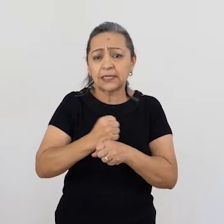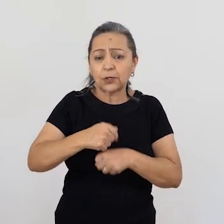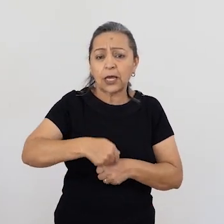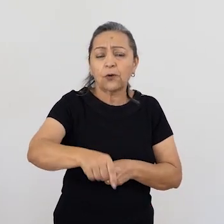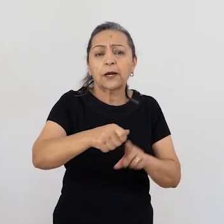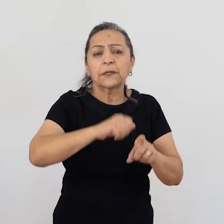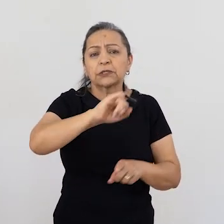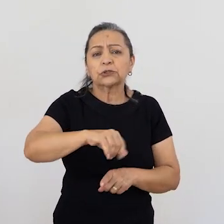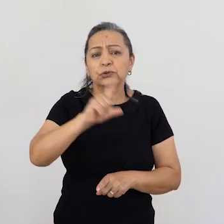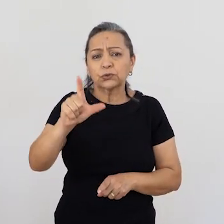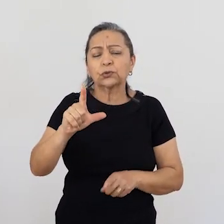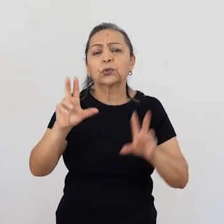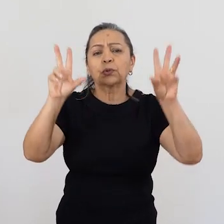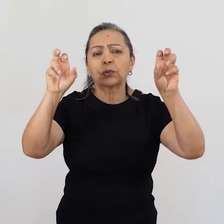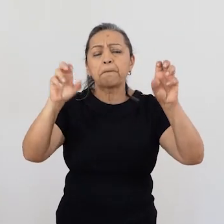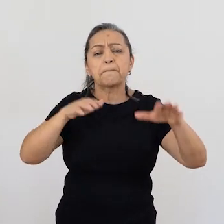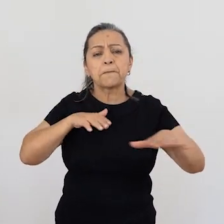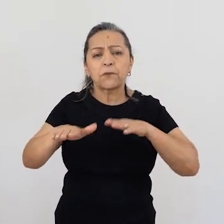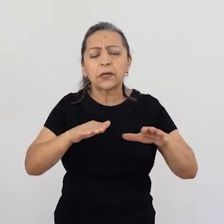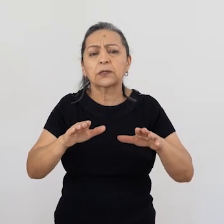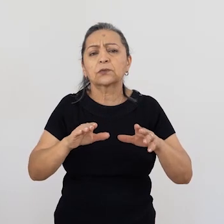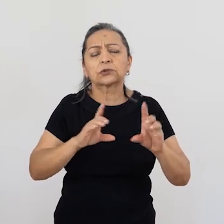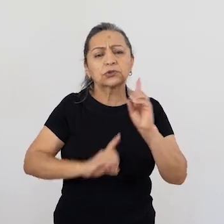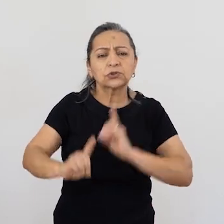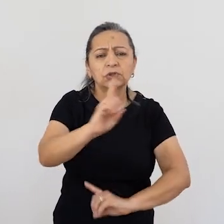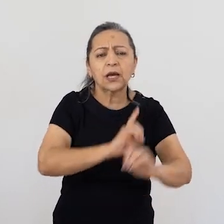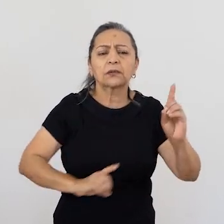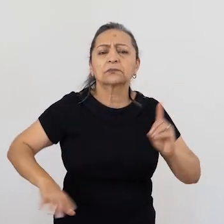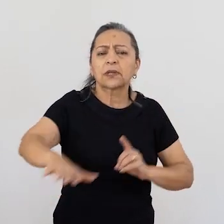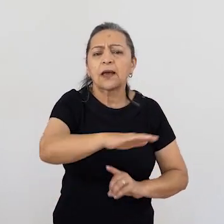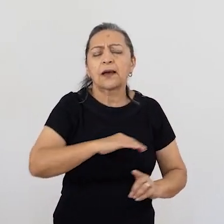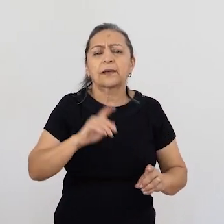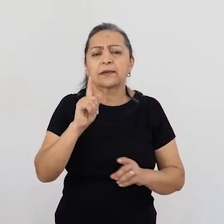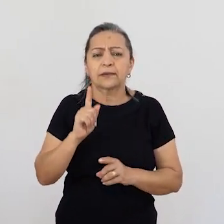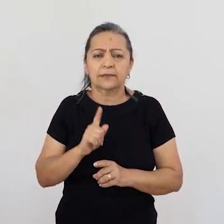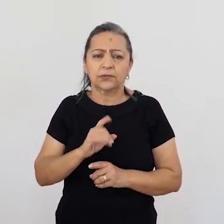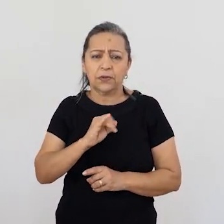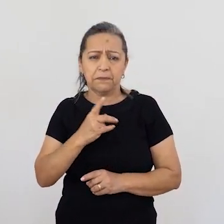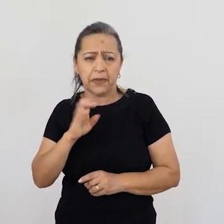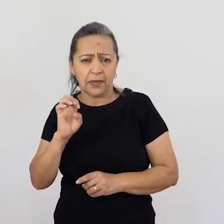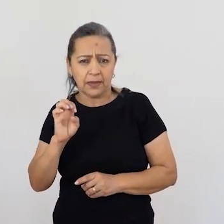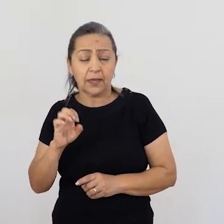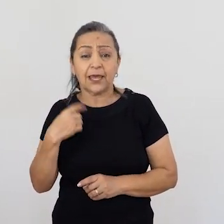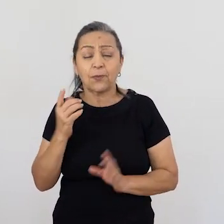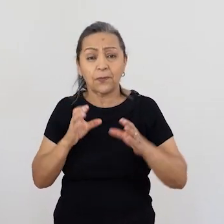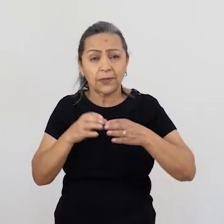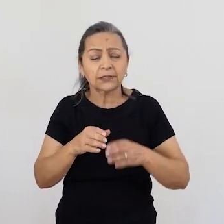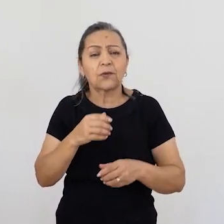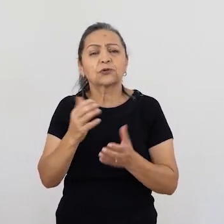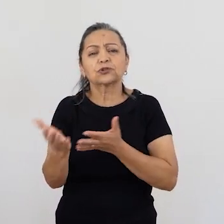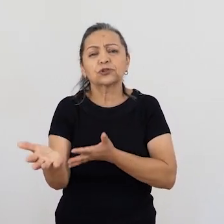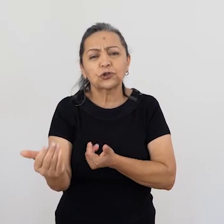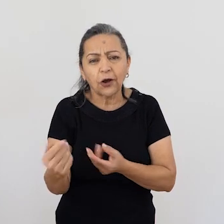integra toda a comunidade da região e que está celebrando 10 anos agora em julho. Chama-se Movimento Diálogos da Área e Granja do